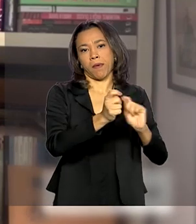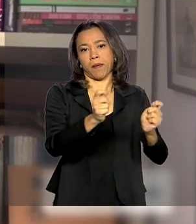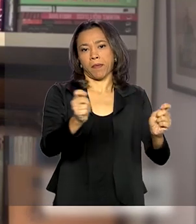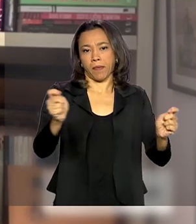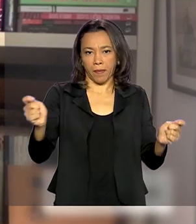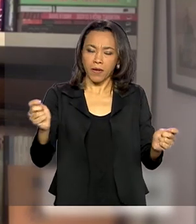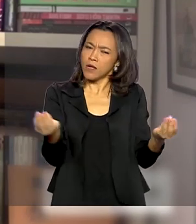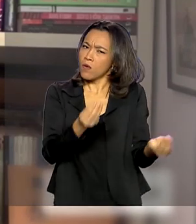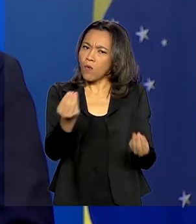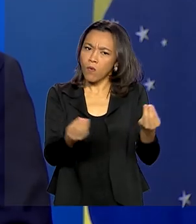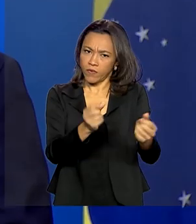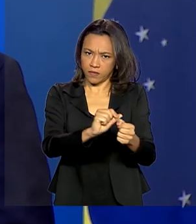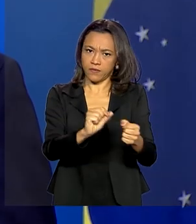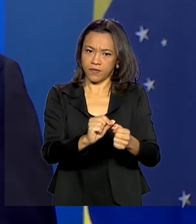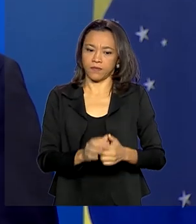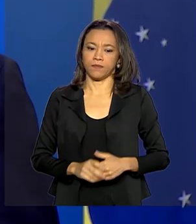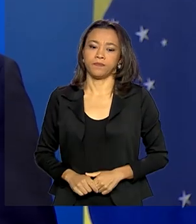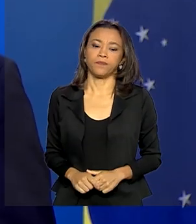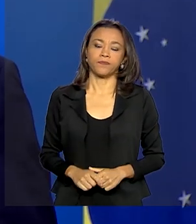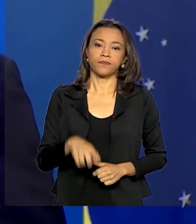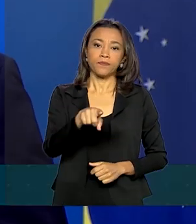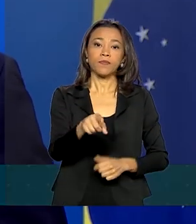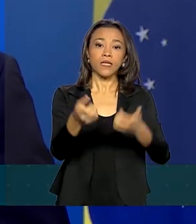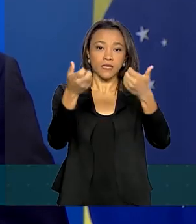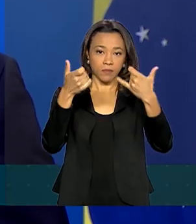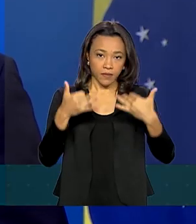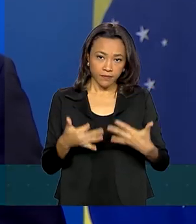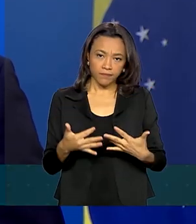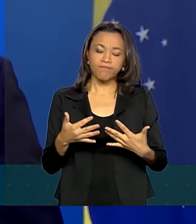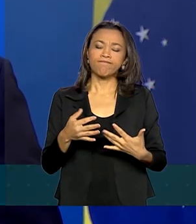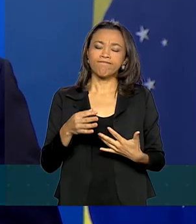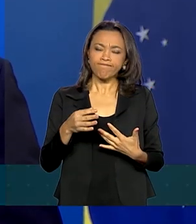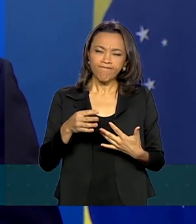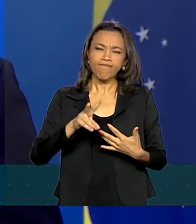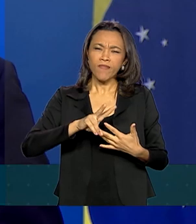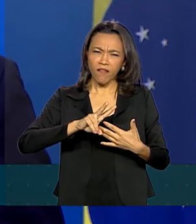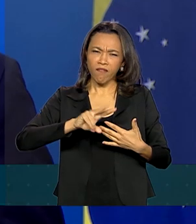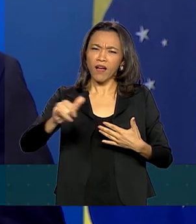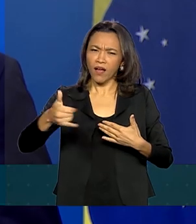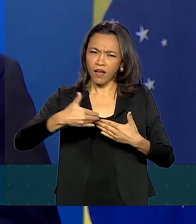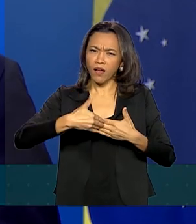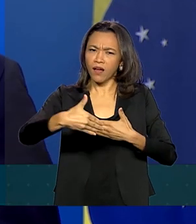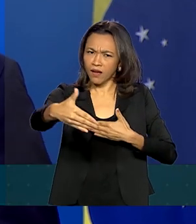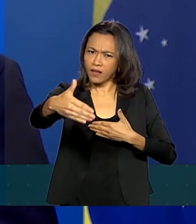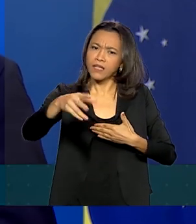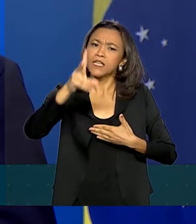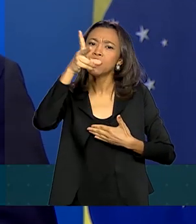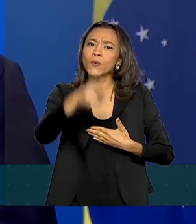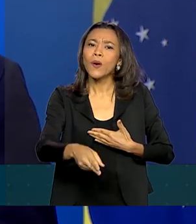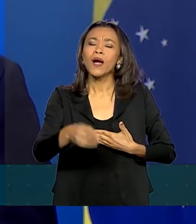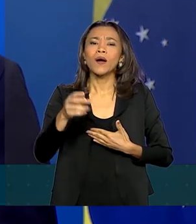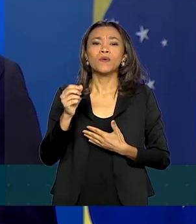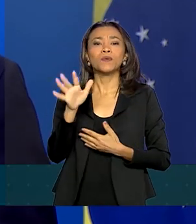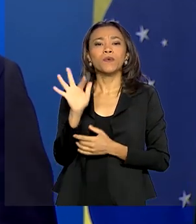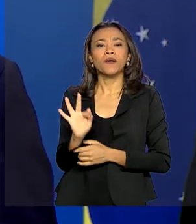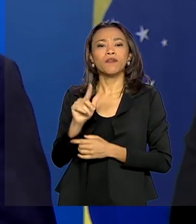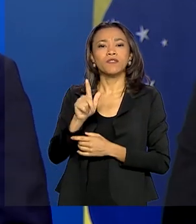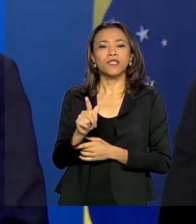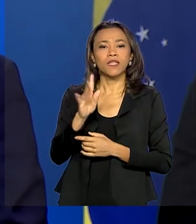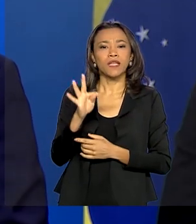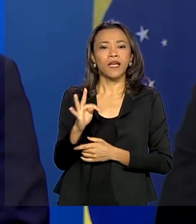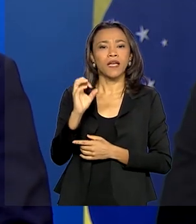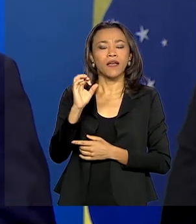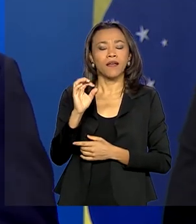ele será feito. Provavelmente será da mesma maneira que fizemos no saque imediato do FGTS,